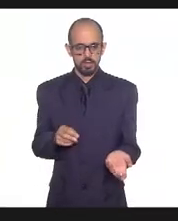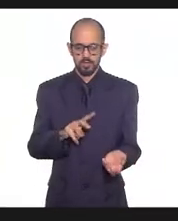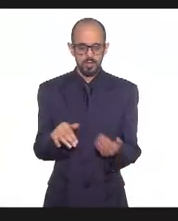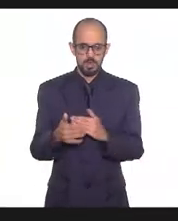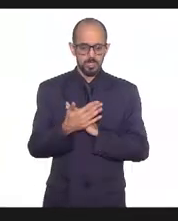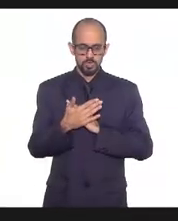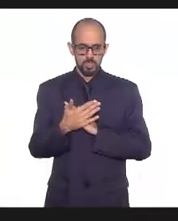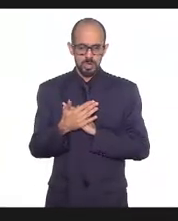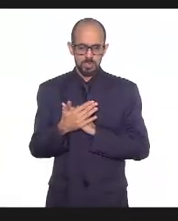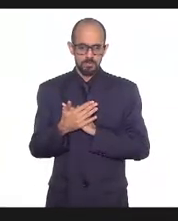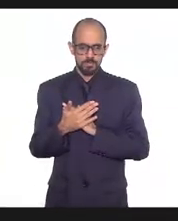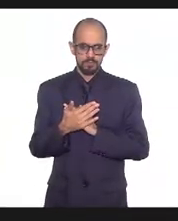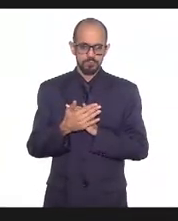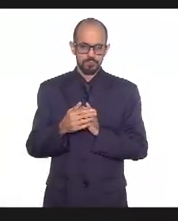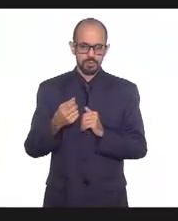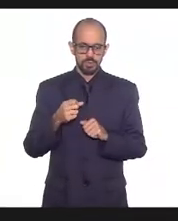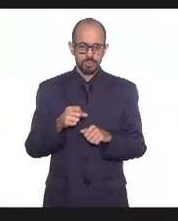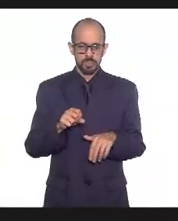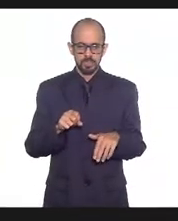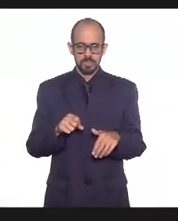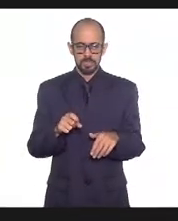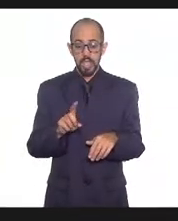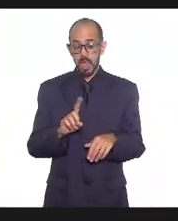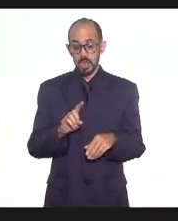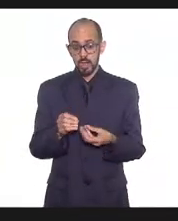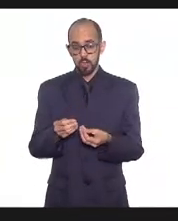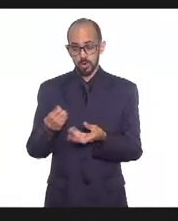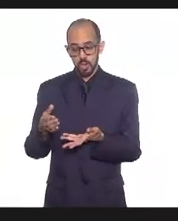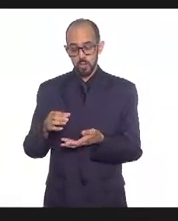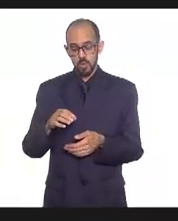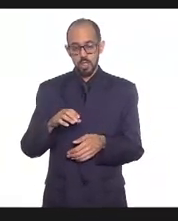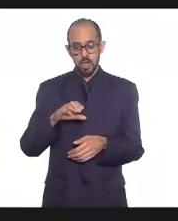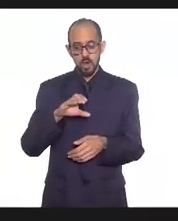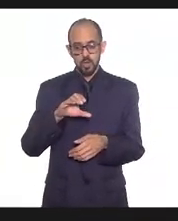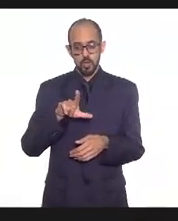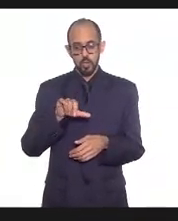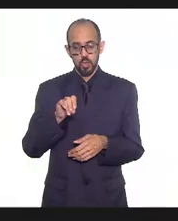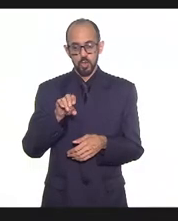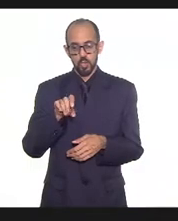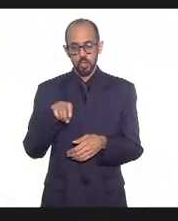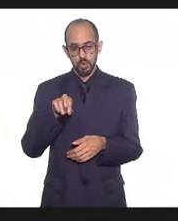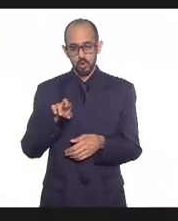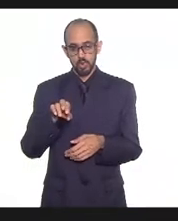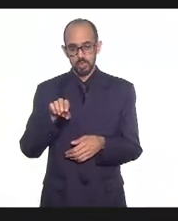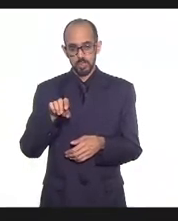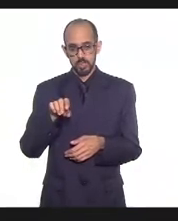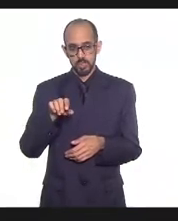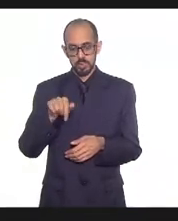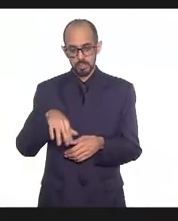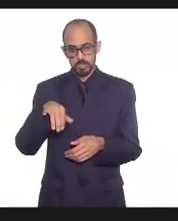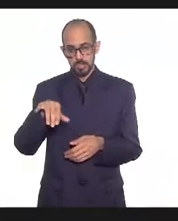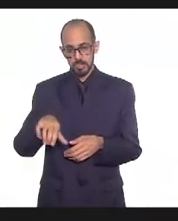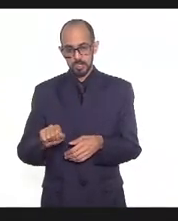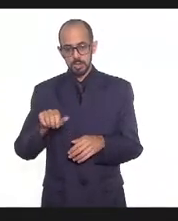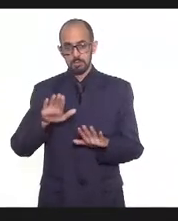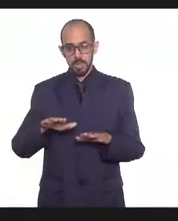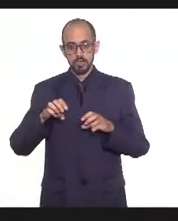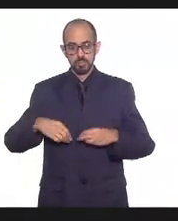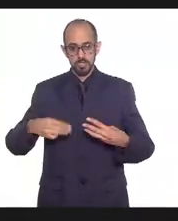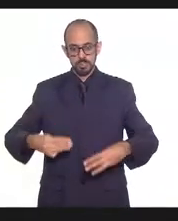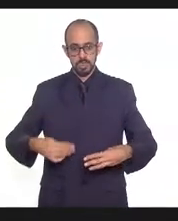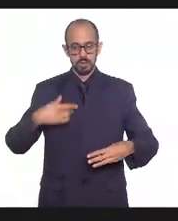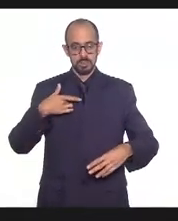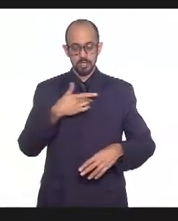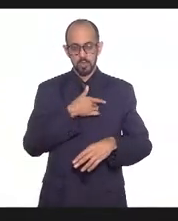nesse caso, ela não prescreveu a hidroxicloroquina e a Ministério da Saúde mantém a hidroxicloroquina, que